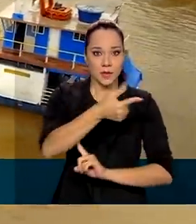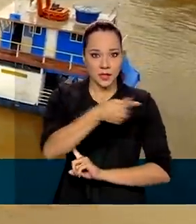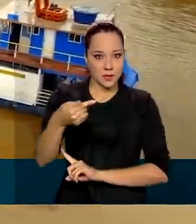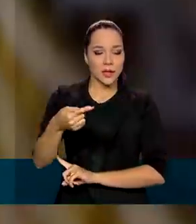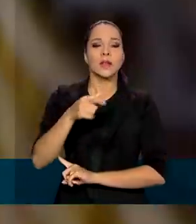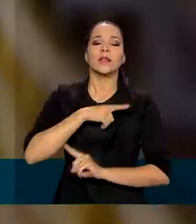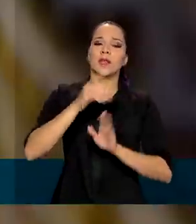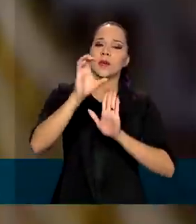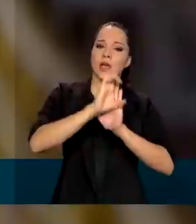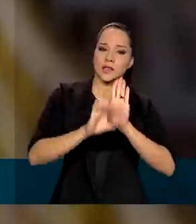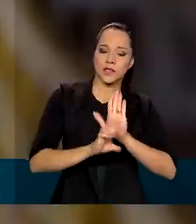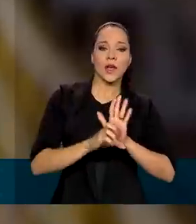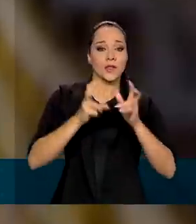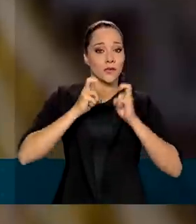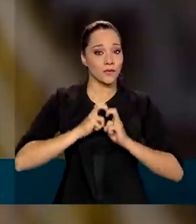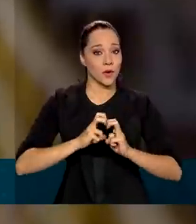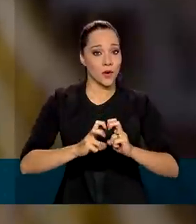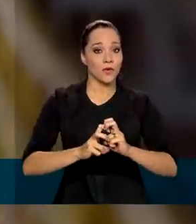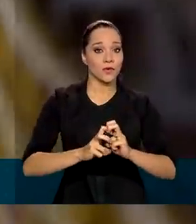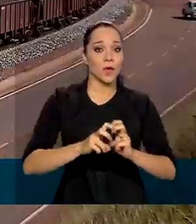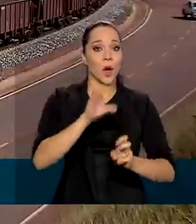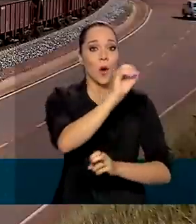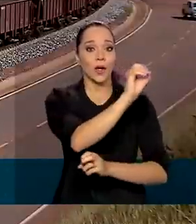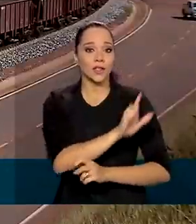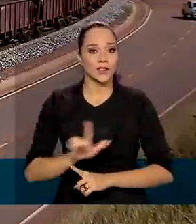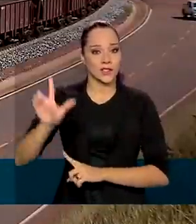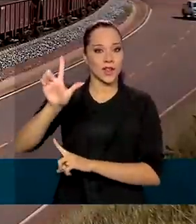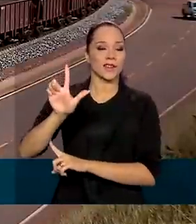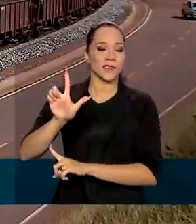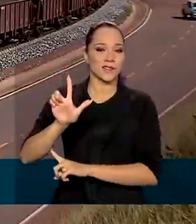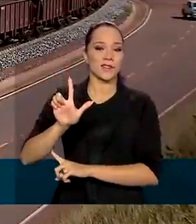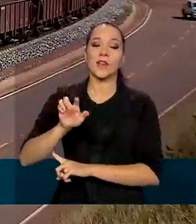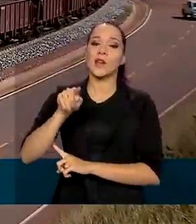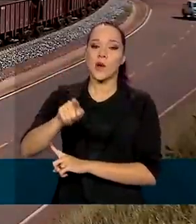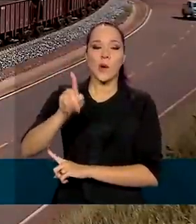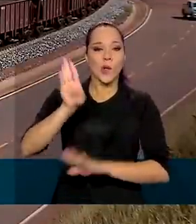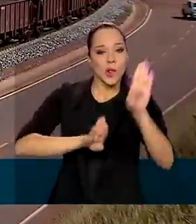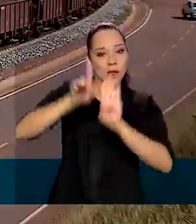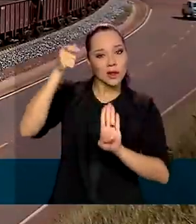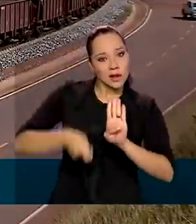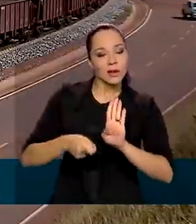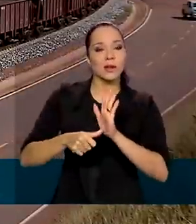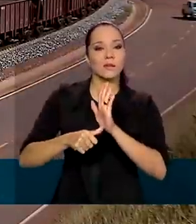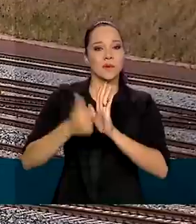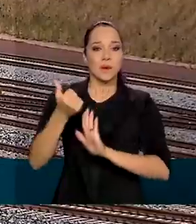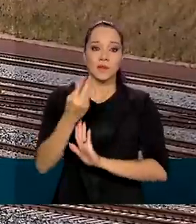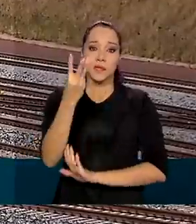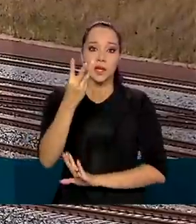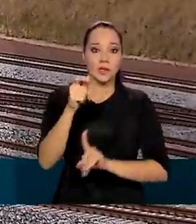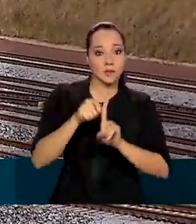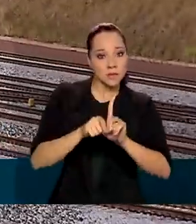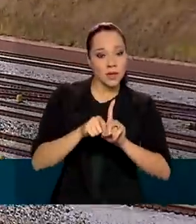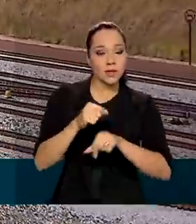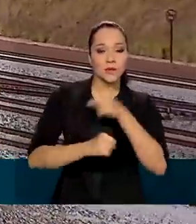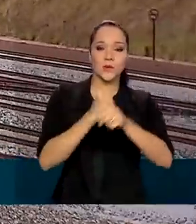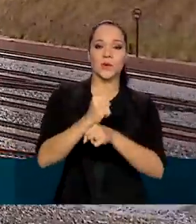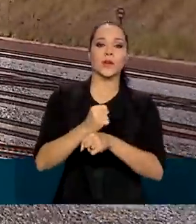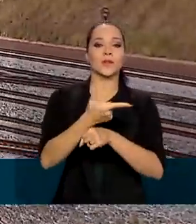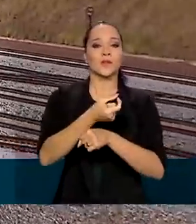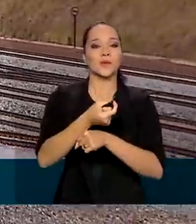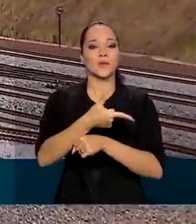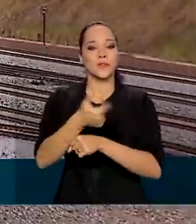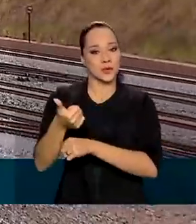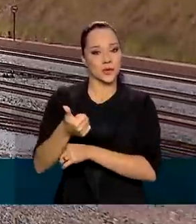sai o edital da Ferrovia Oeste-Leste. O leilão deve ocorrer no primeiro trimestre de 2021